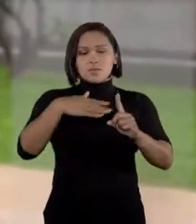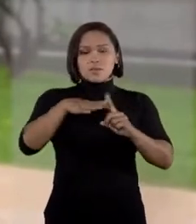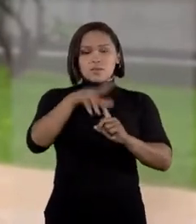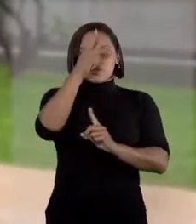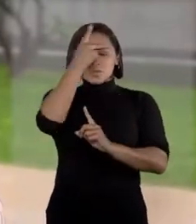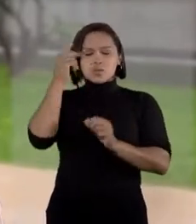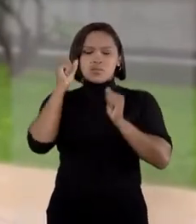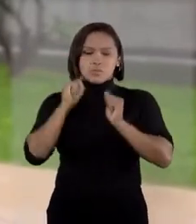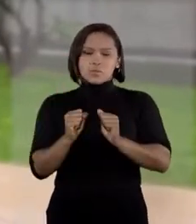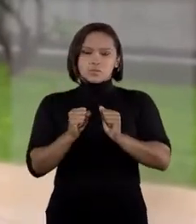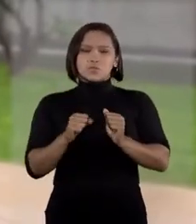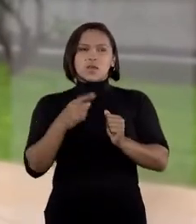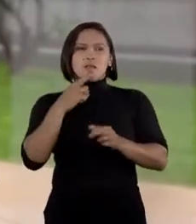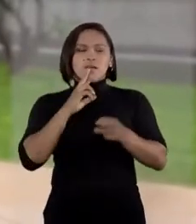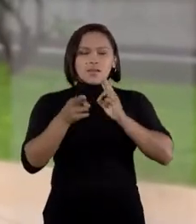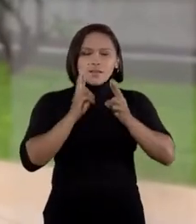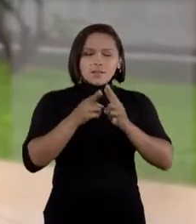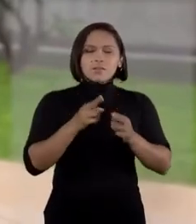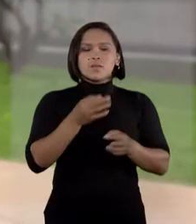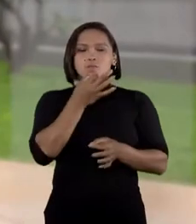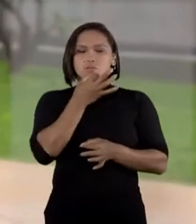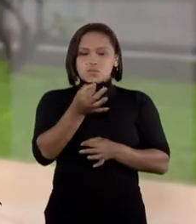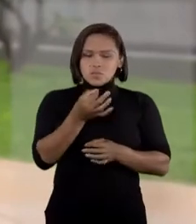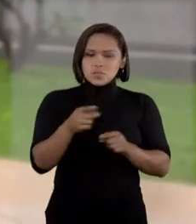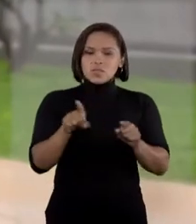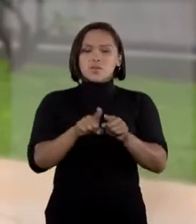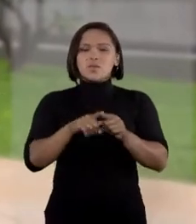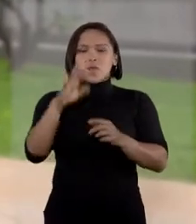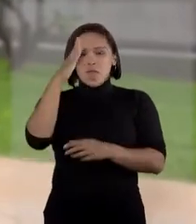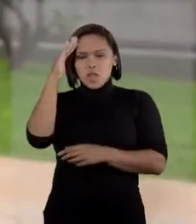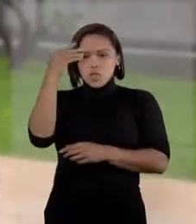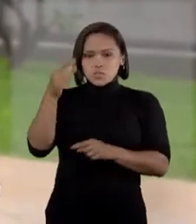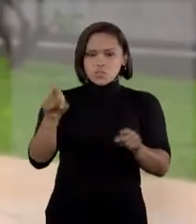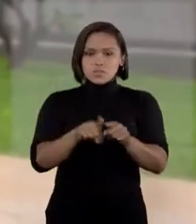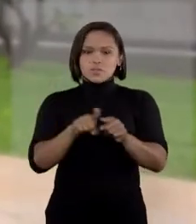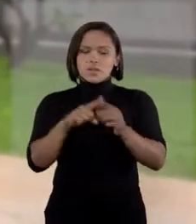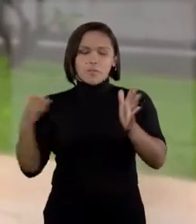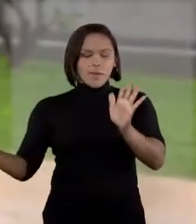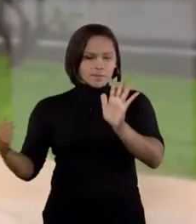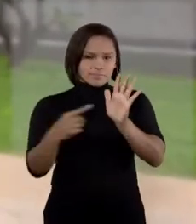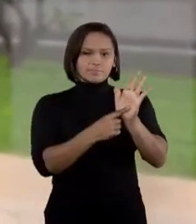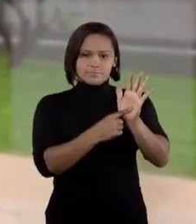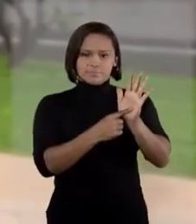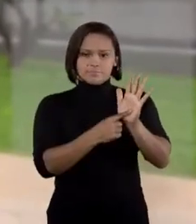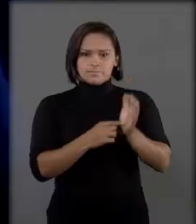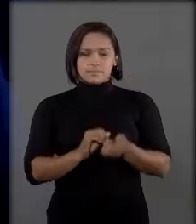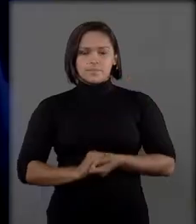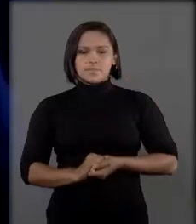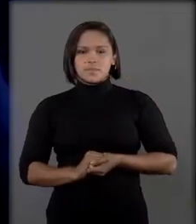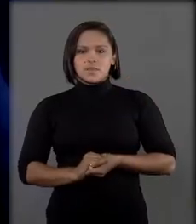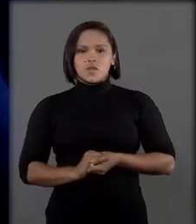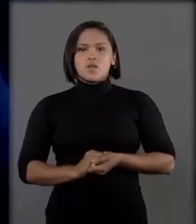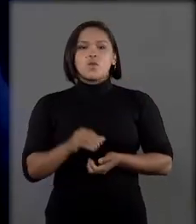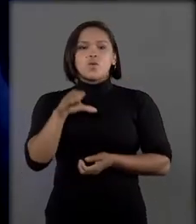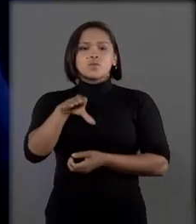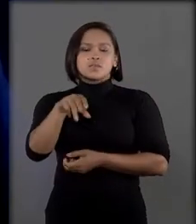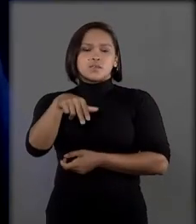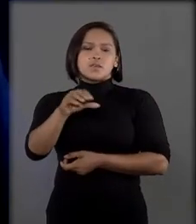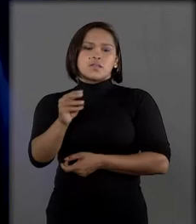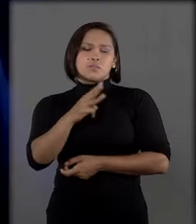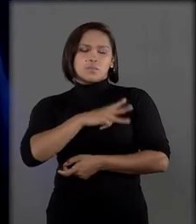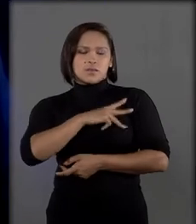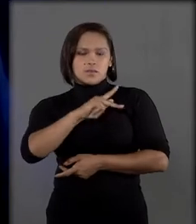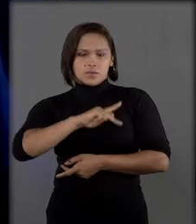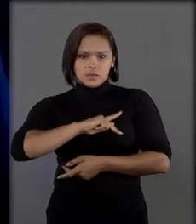registrar reclamações, sugestões, críticas, elogios e até realizar denúncias. O Conselho Nacional do Ministério